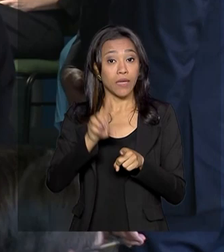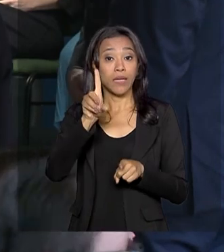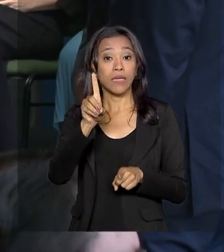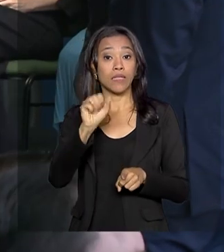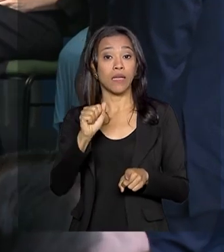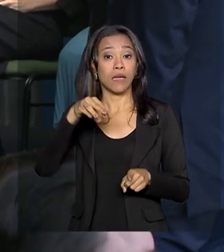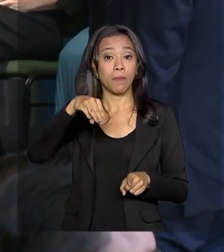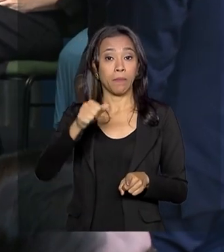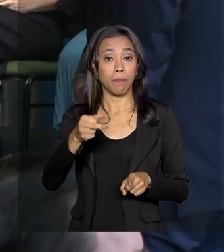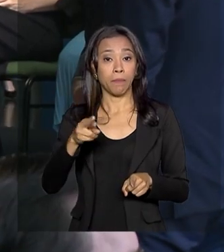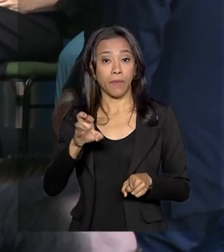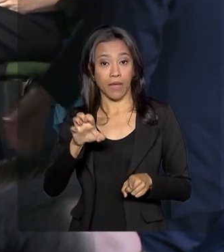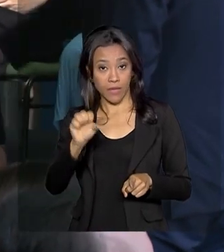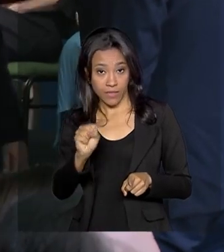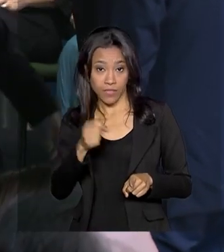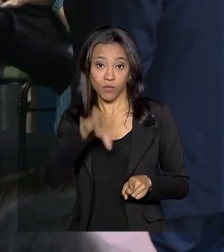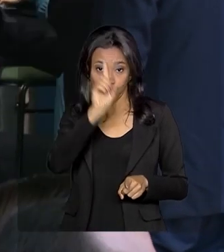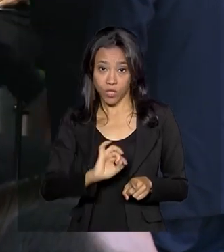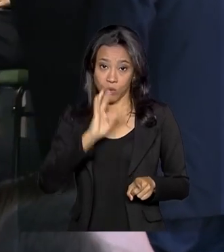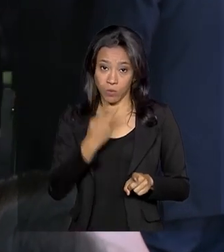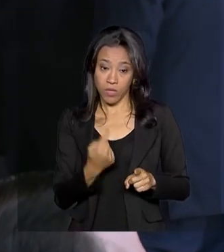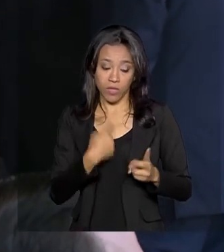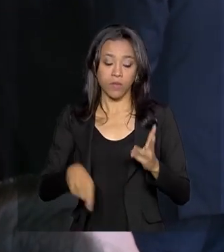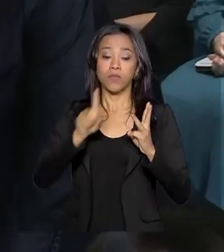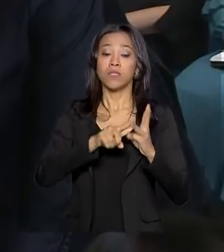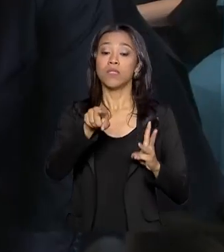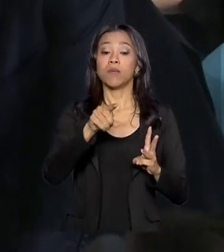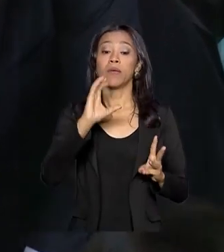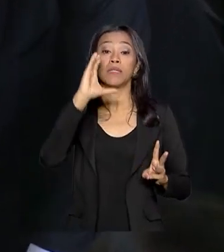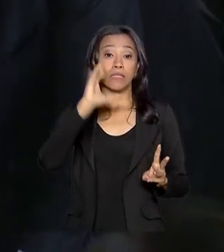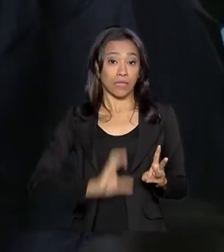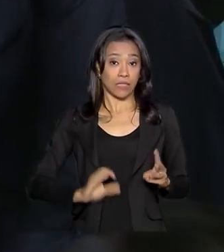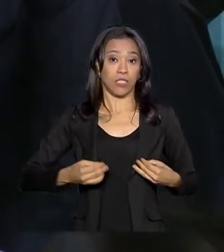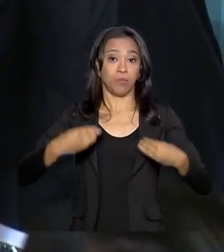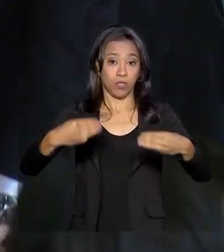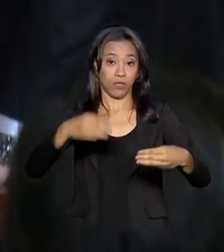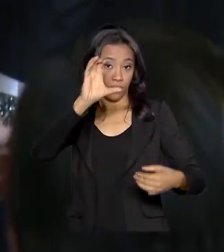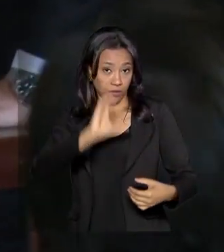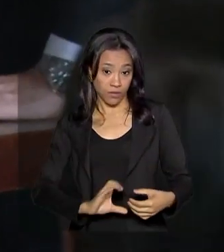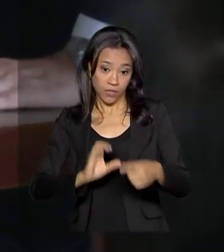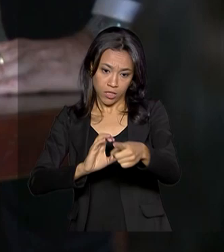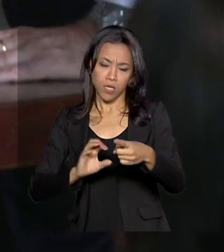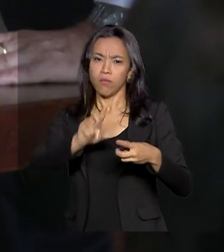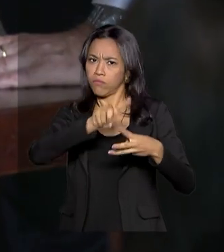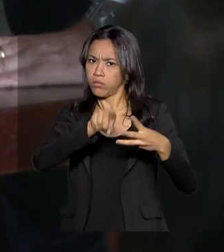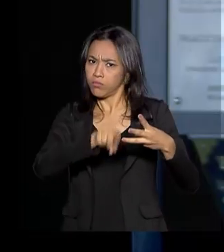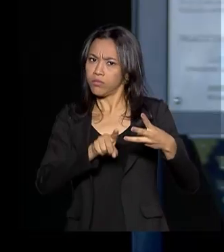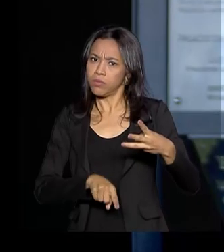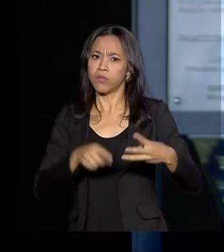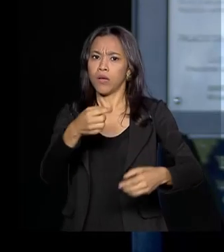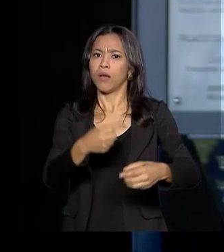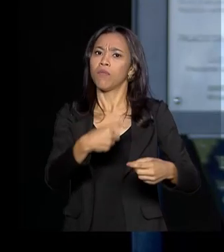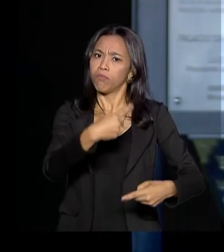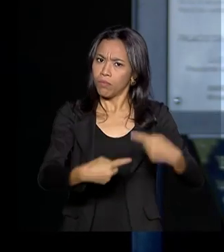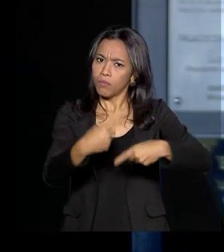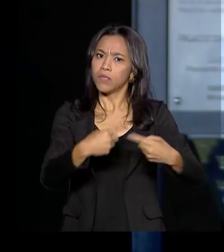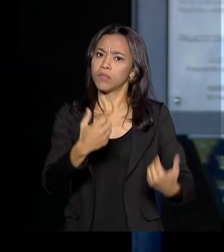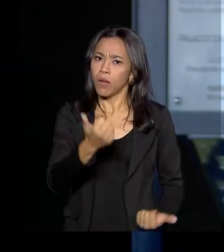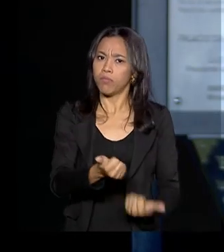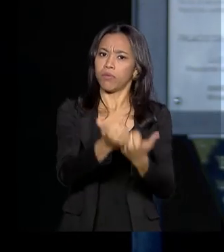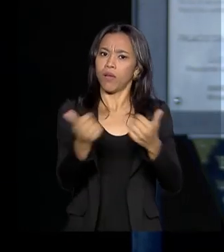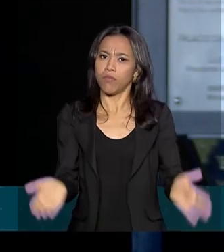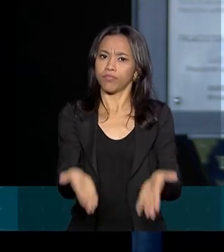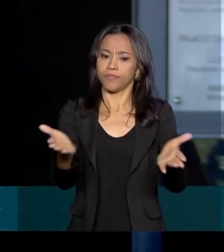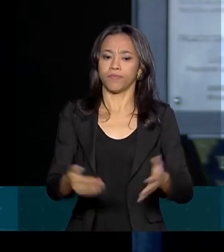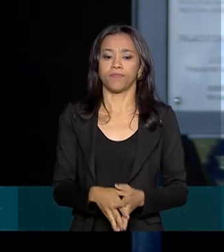Família e Direitos Humanos, e da Cidadania, Osmar Terra. Eles se comprometeram a implementar diversos programas. Nós vamos trabalhar juntos